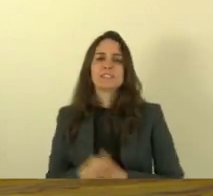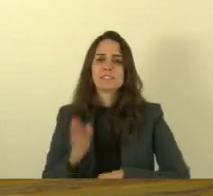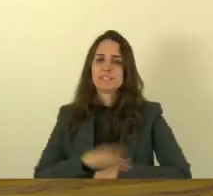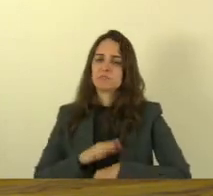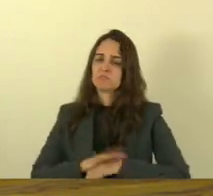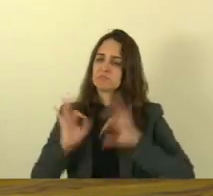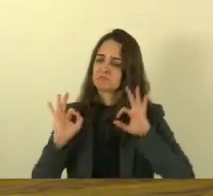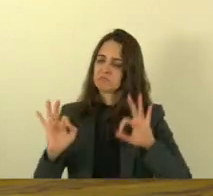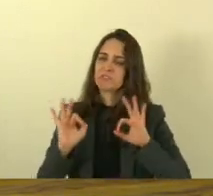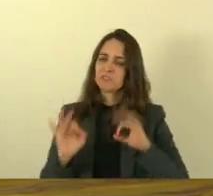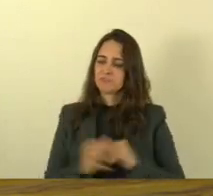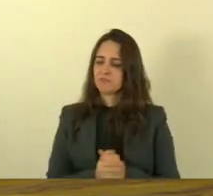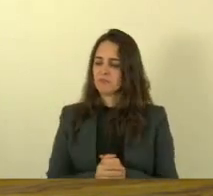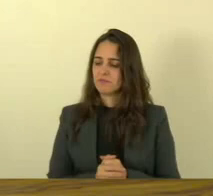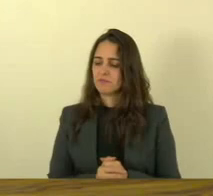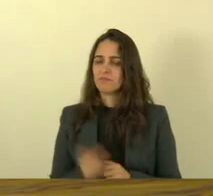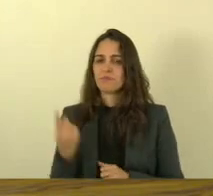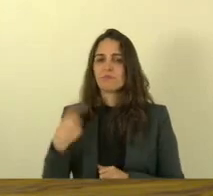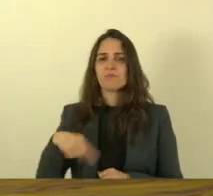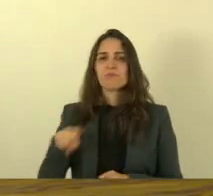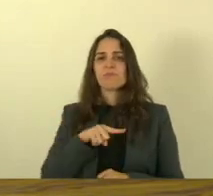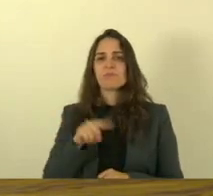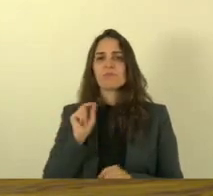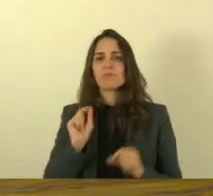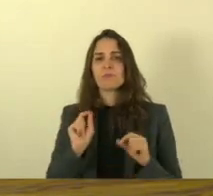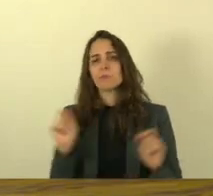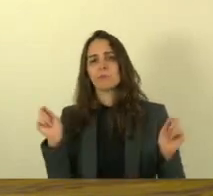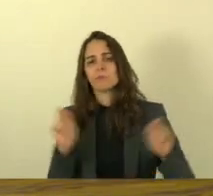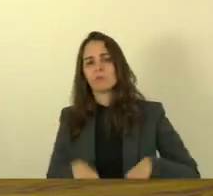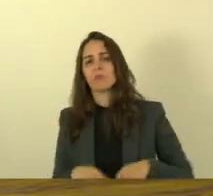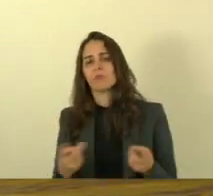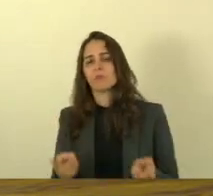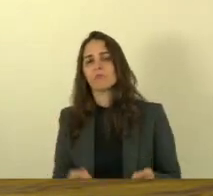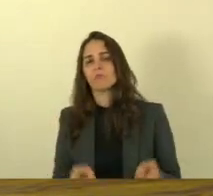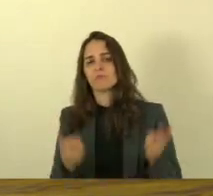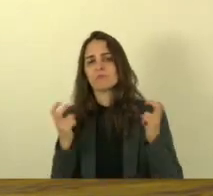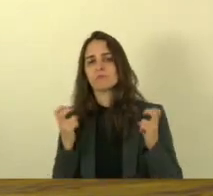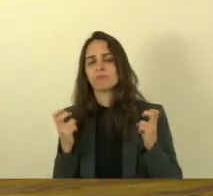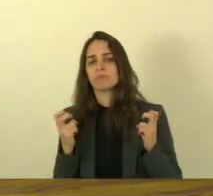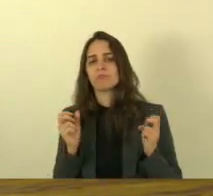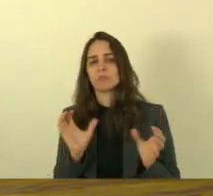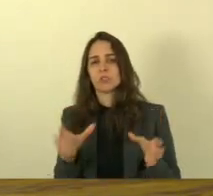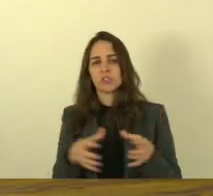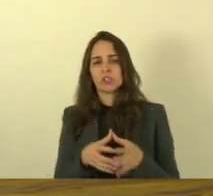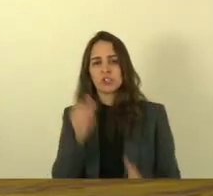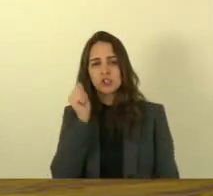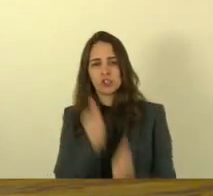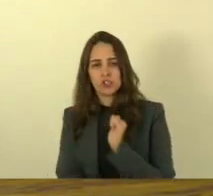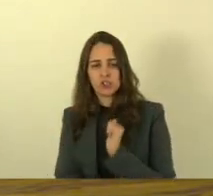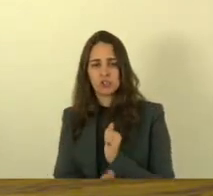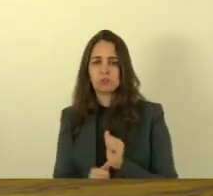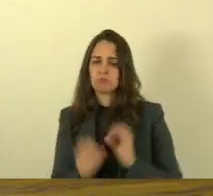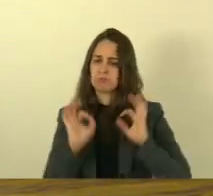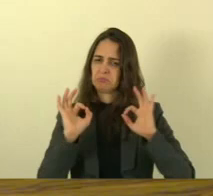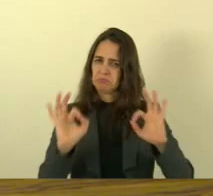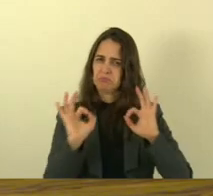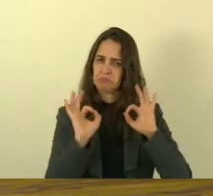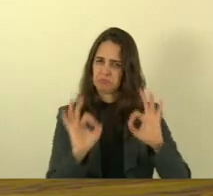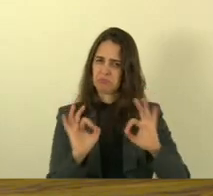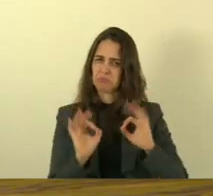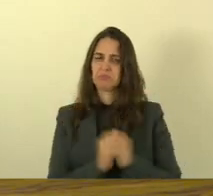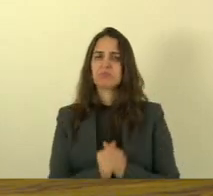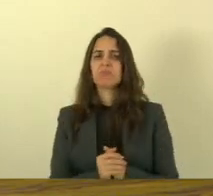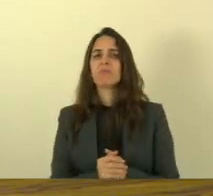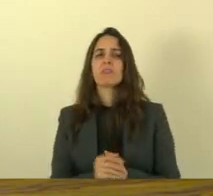ímpares onde a gente pôde ver um time pungente alguns